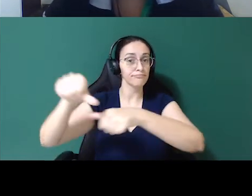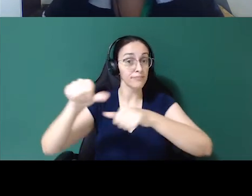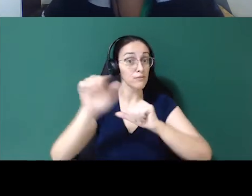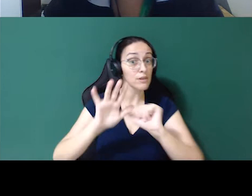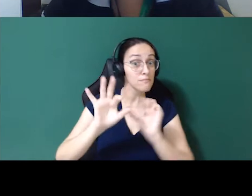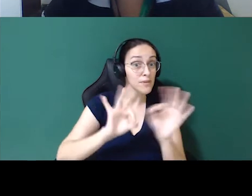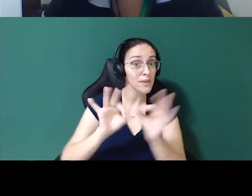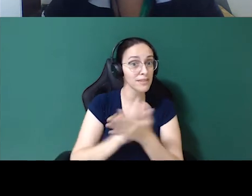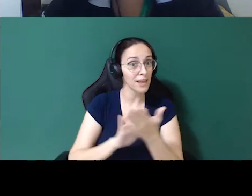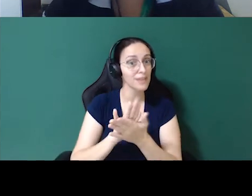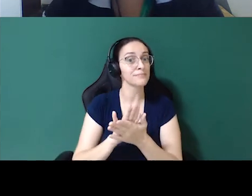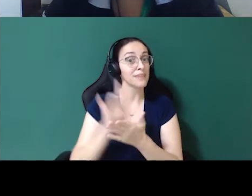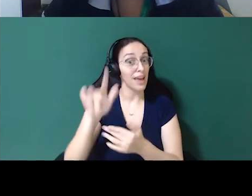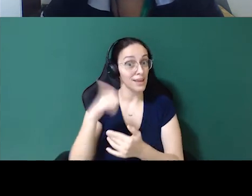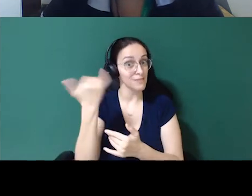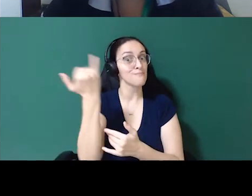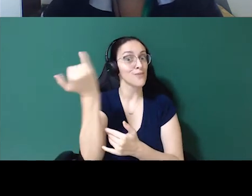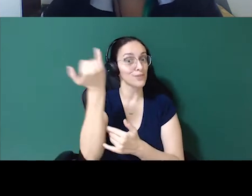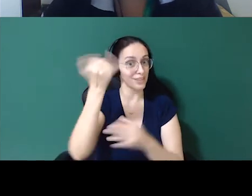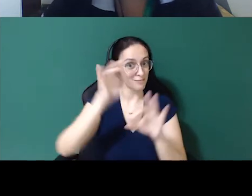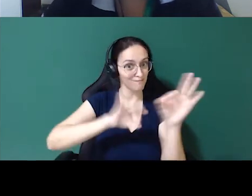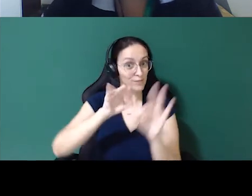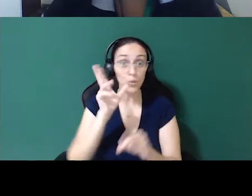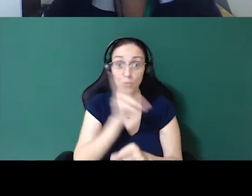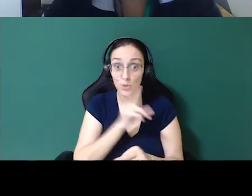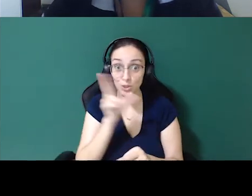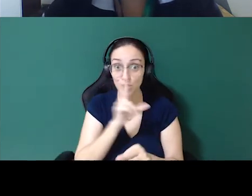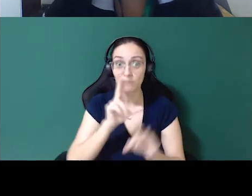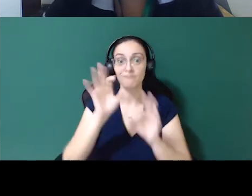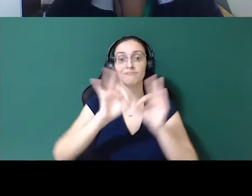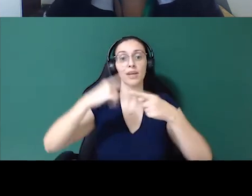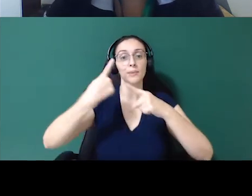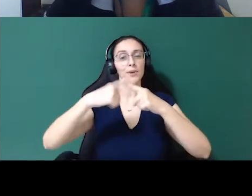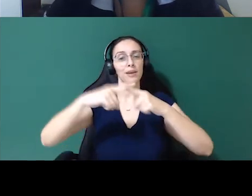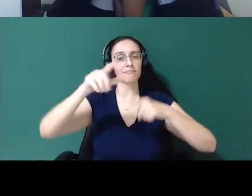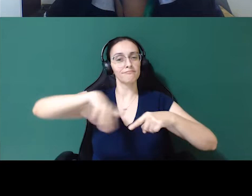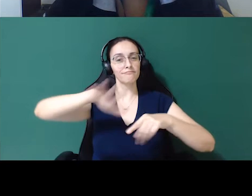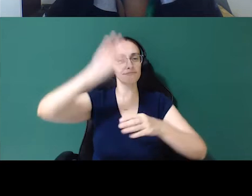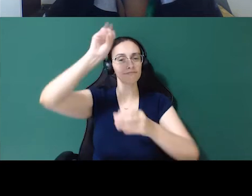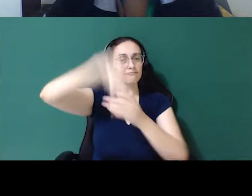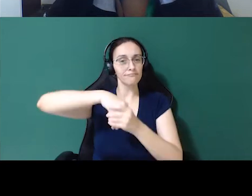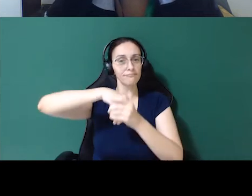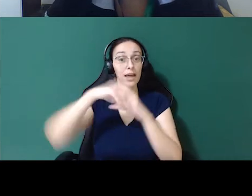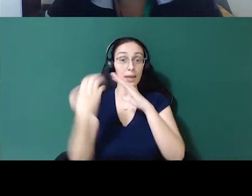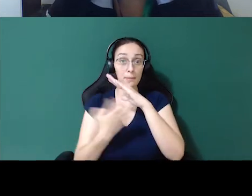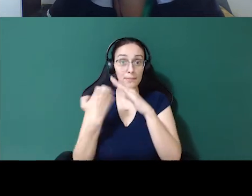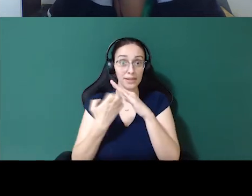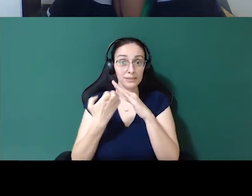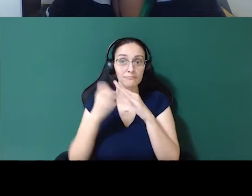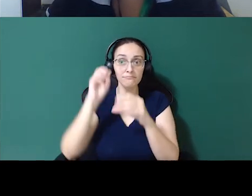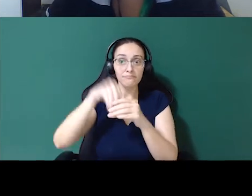tudo, é uma questão que você precisa fazer urgente, porque hoje, dentro das empresas, os setores de RH,